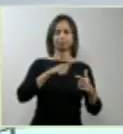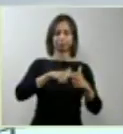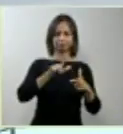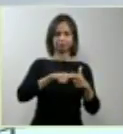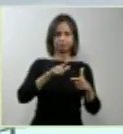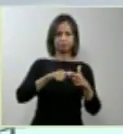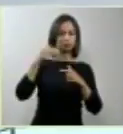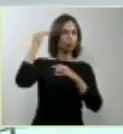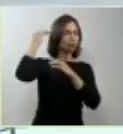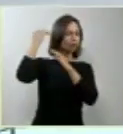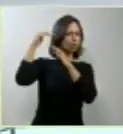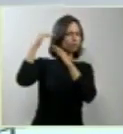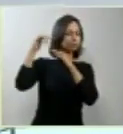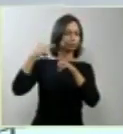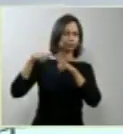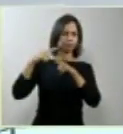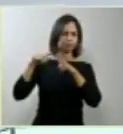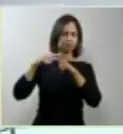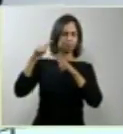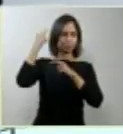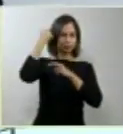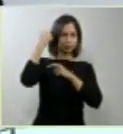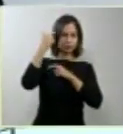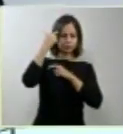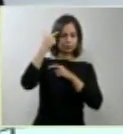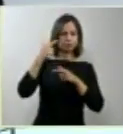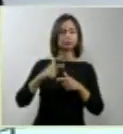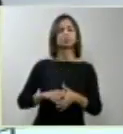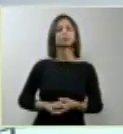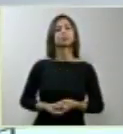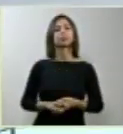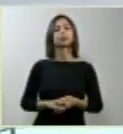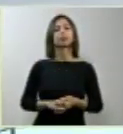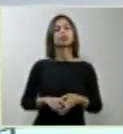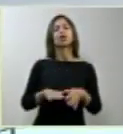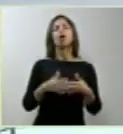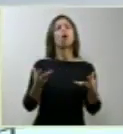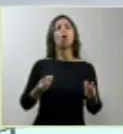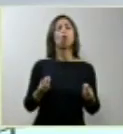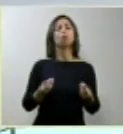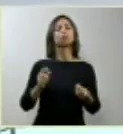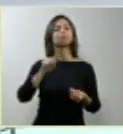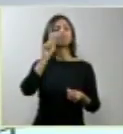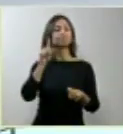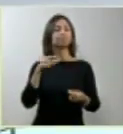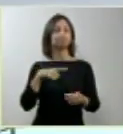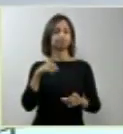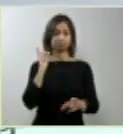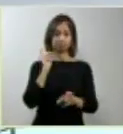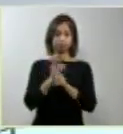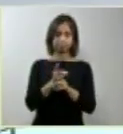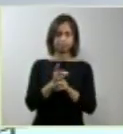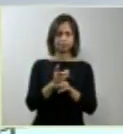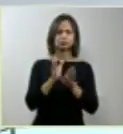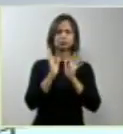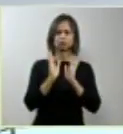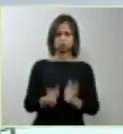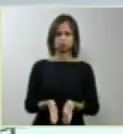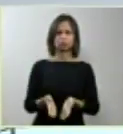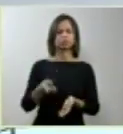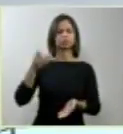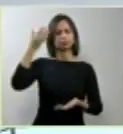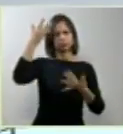problema que está se discutindo aqui. A questão do diagnóstico foi muito bem tratada